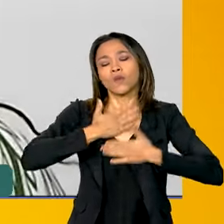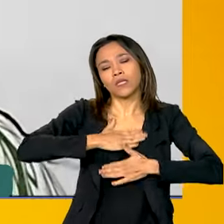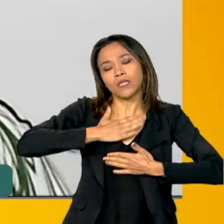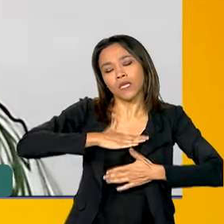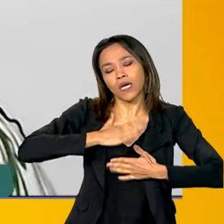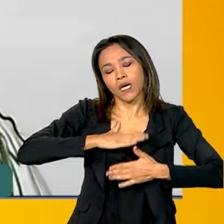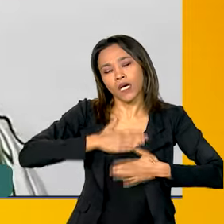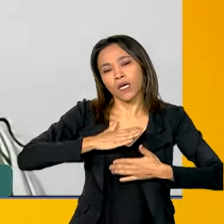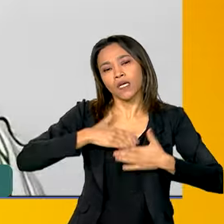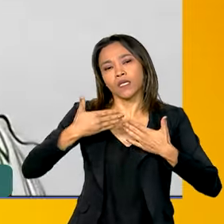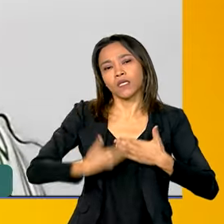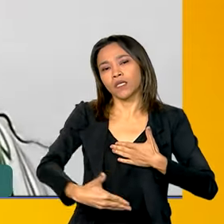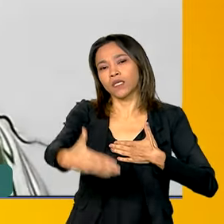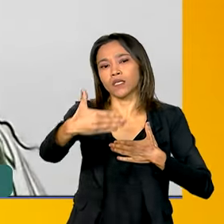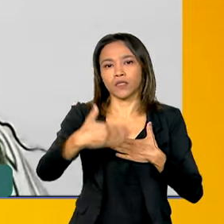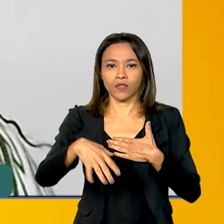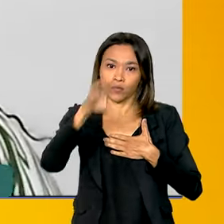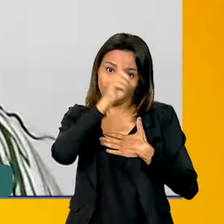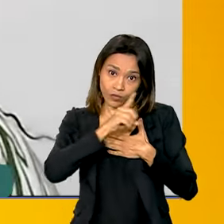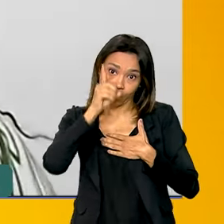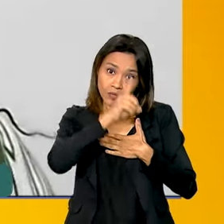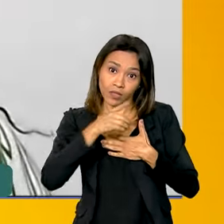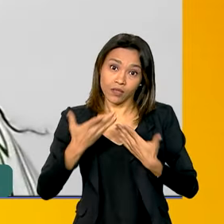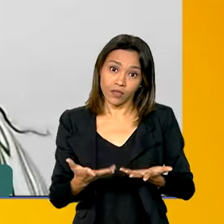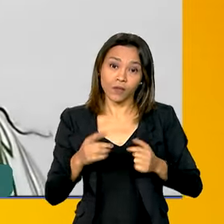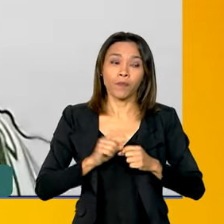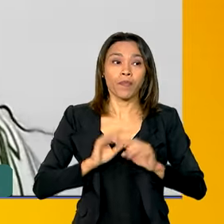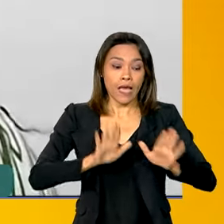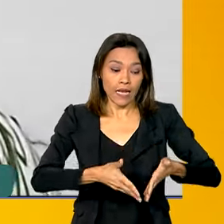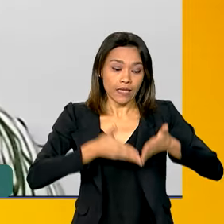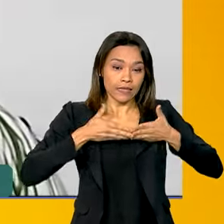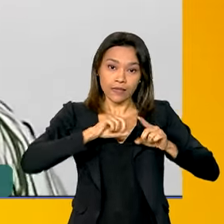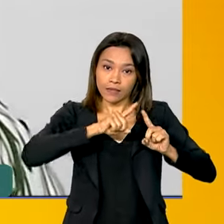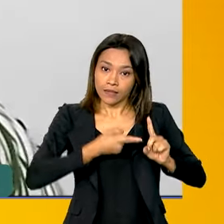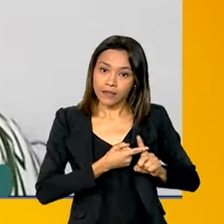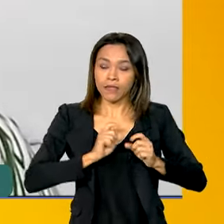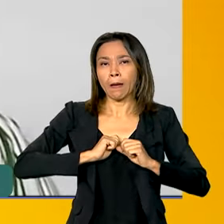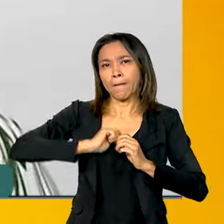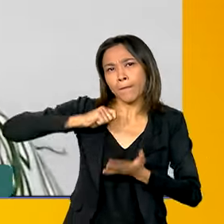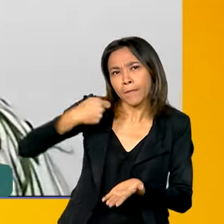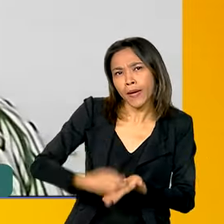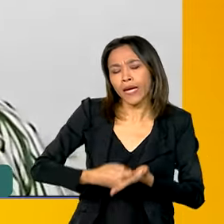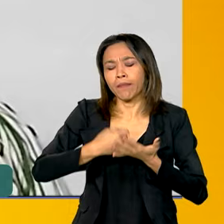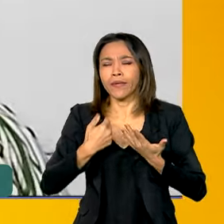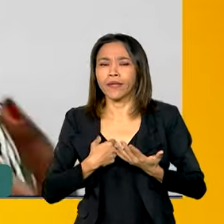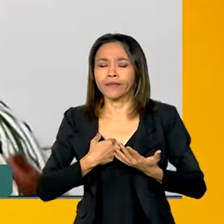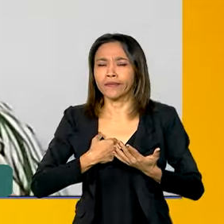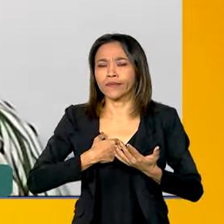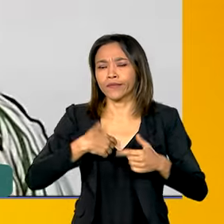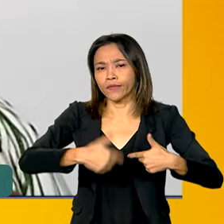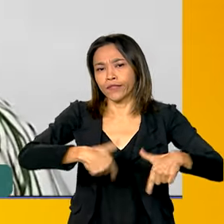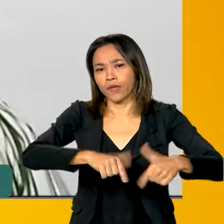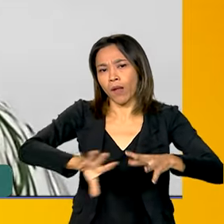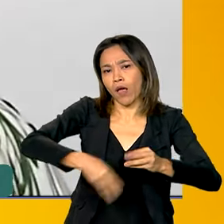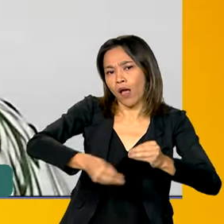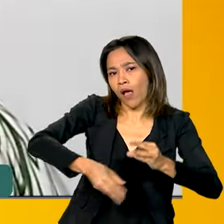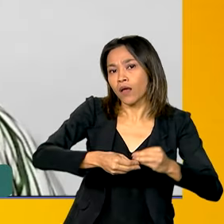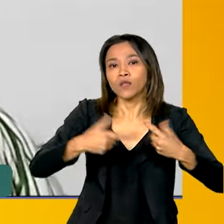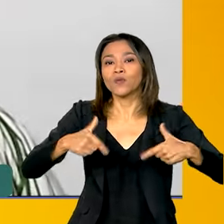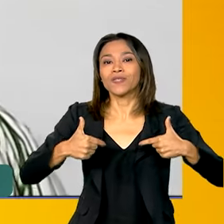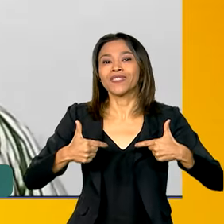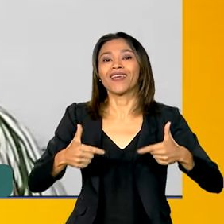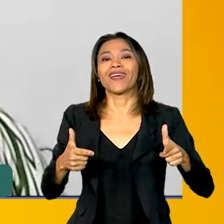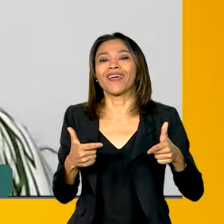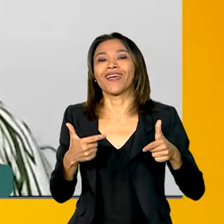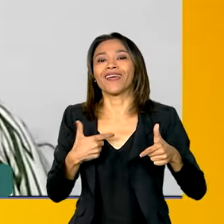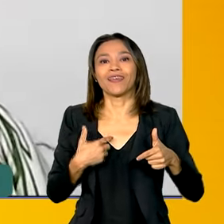semanal remunerado preferencialmente aos domingos, licença maternidade, pagamento de horas extras, então não há um questionamento